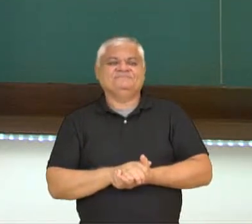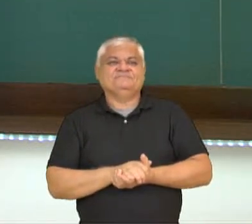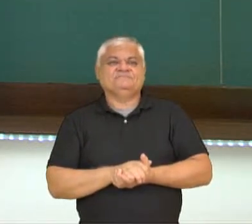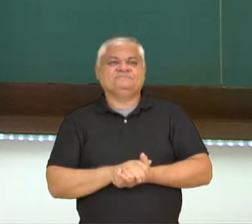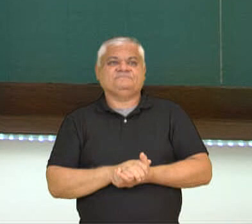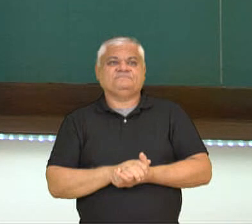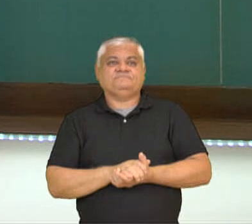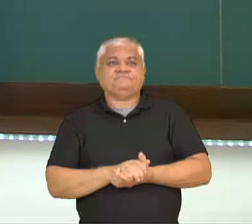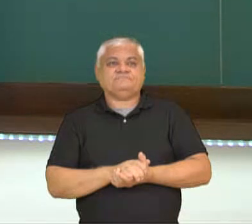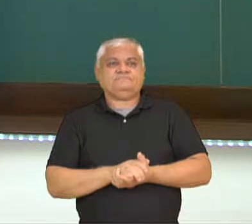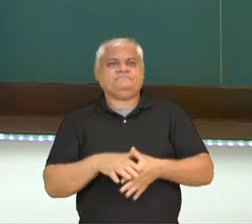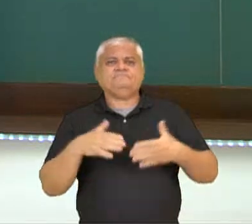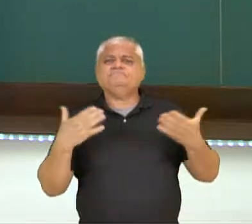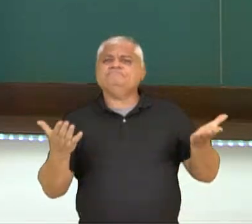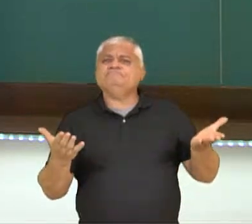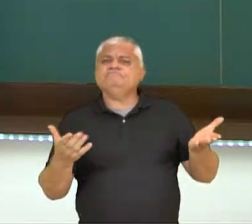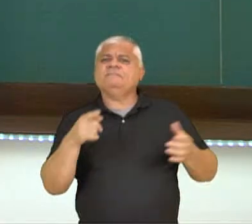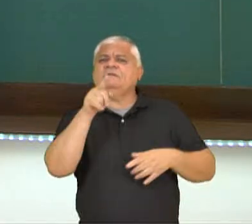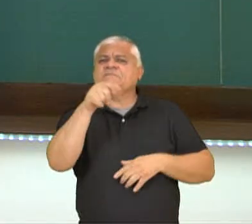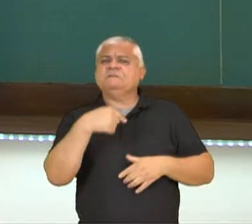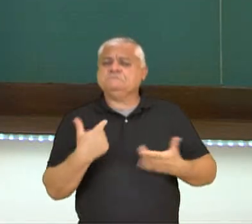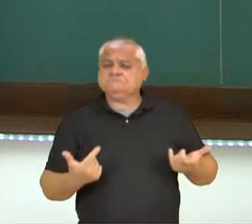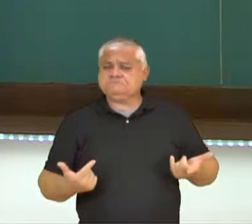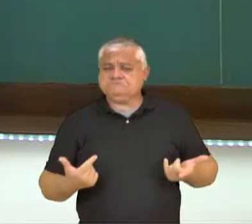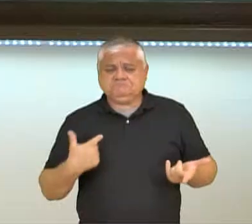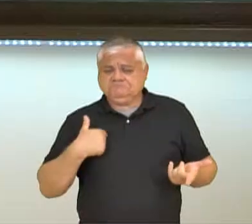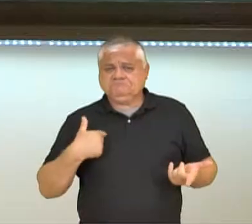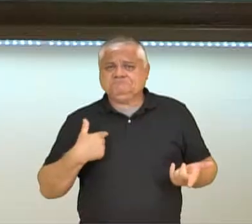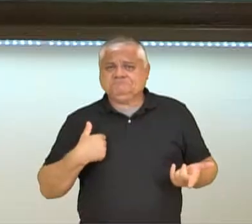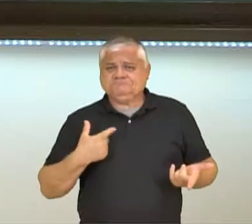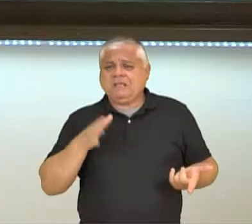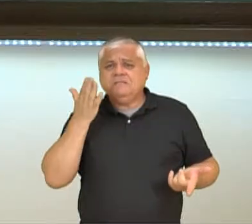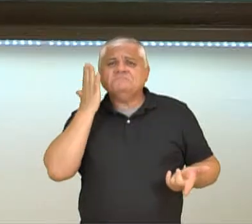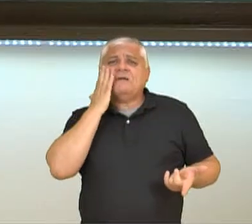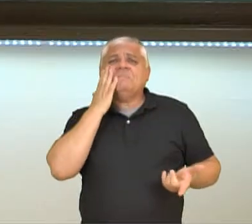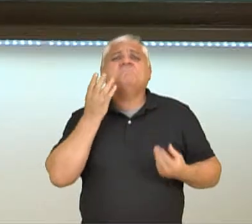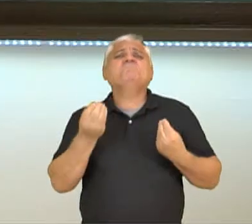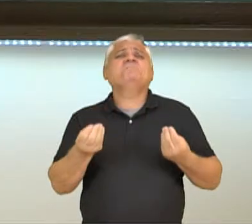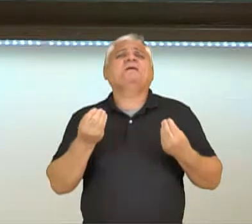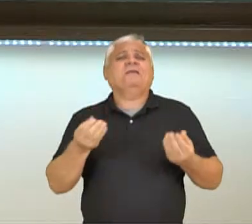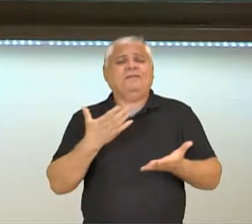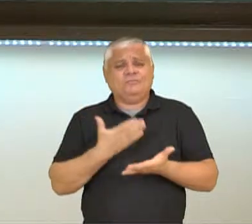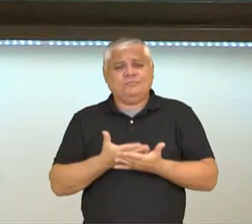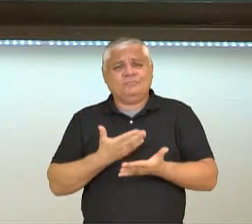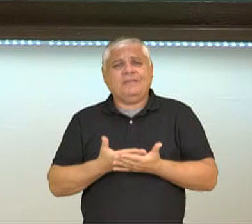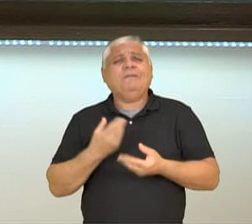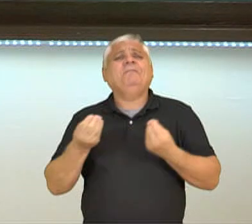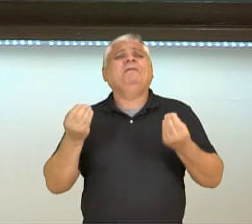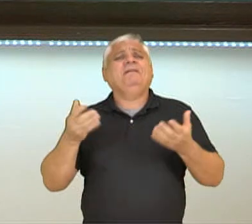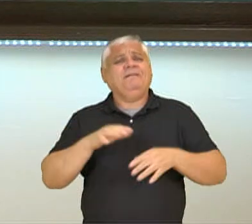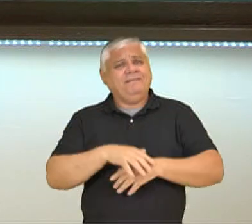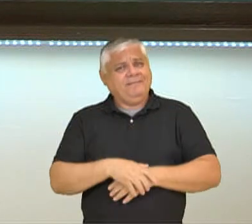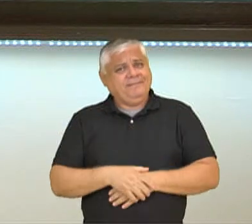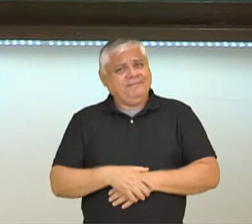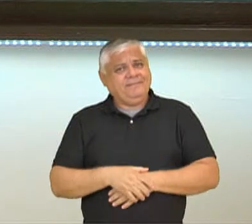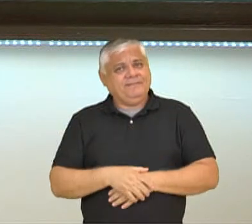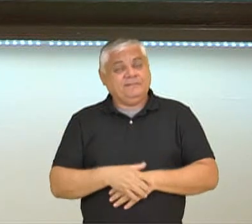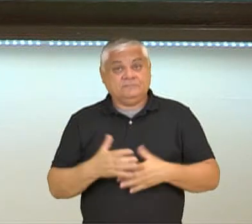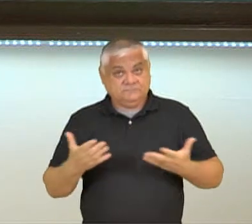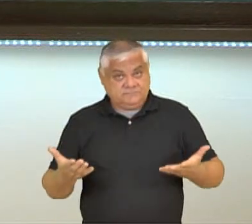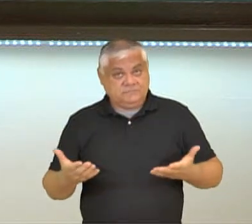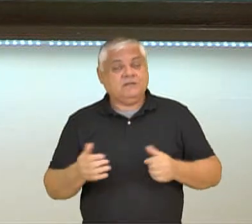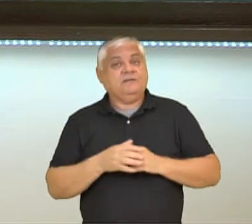Então, vocês devem estar se perguntando, mas e eu com isso? Por que eu preciso estudar tudo isso? Certo? Então, a